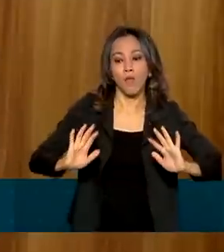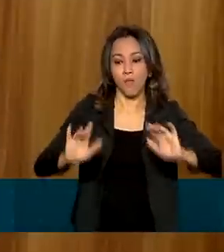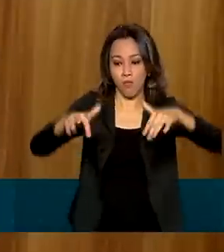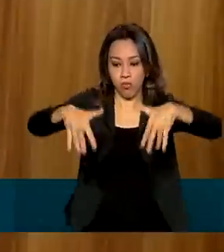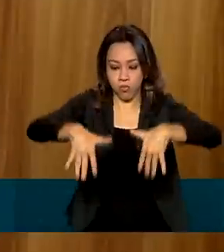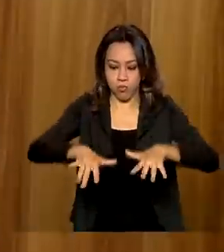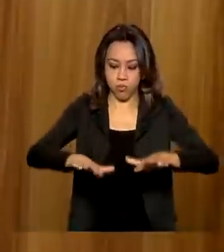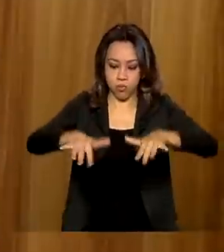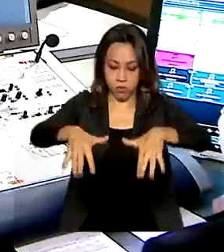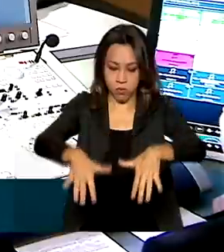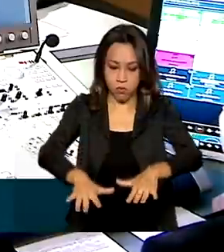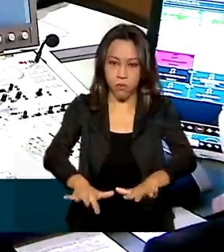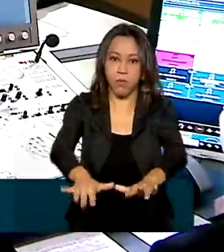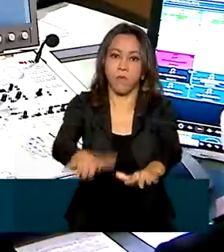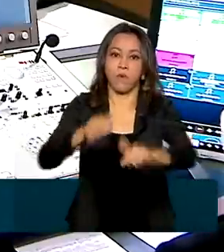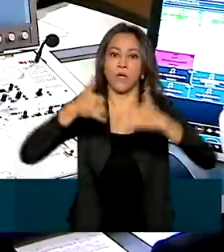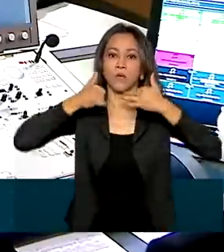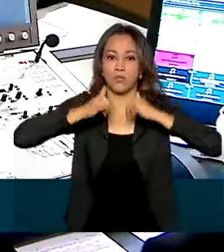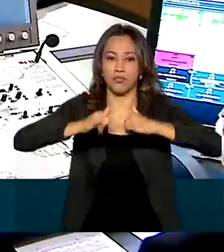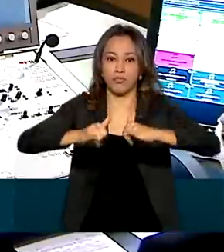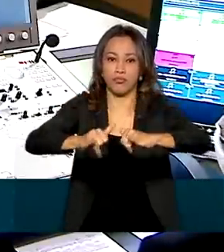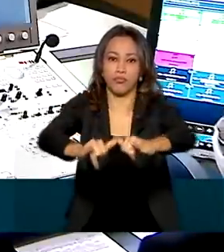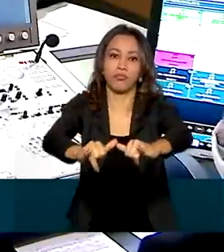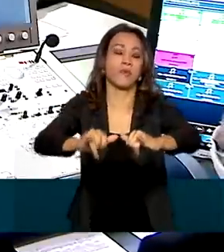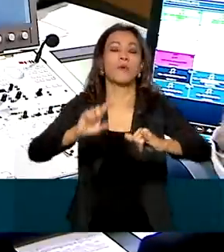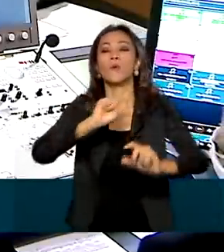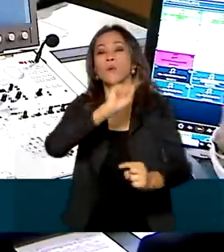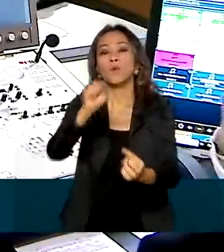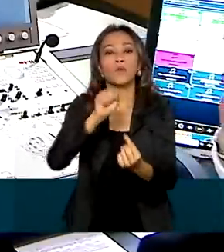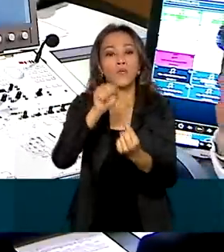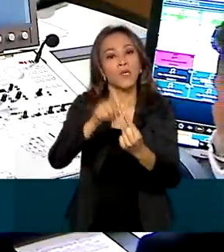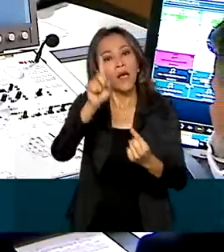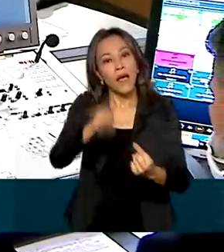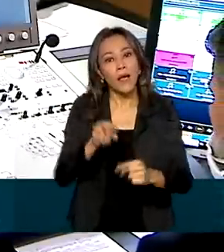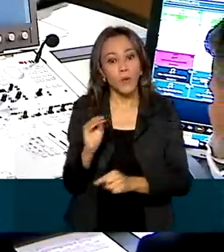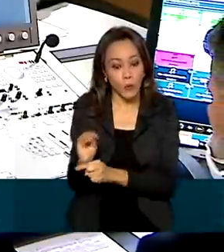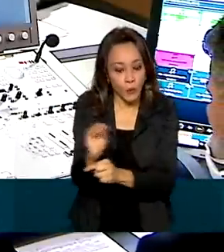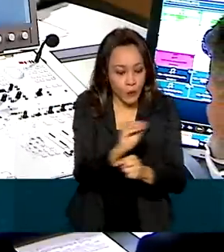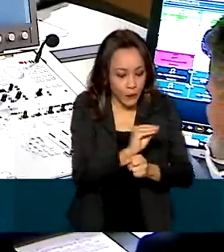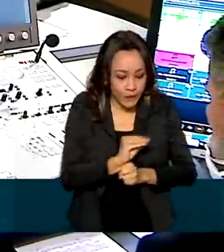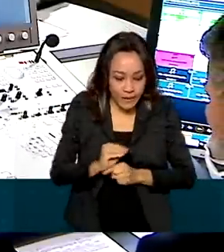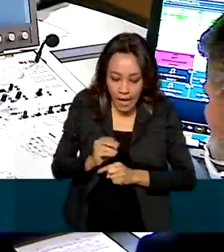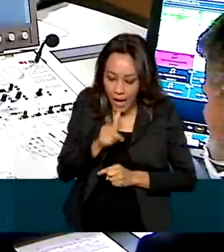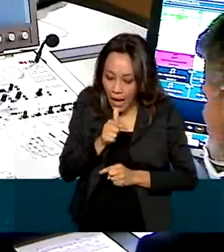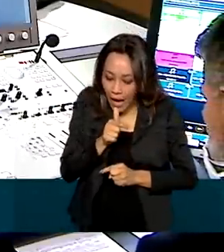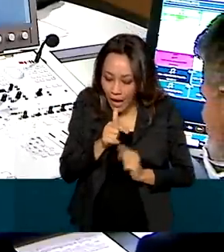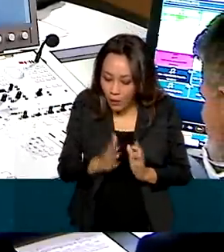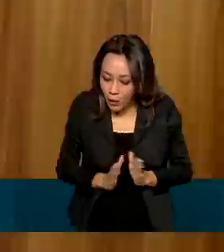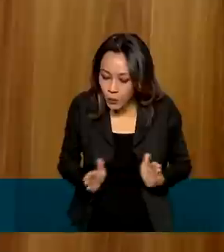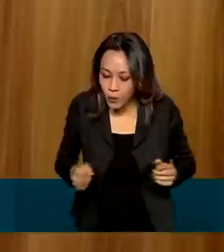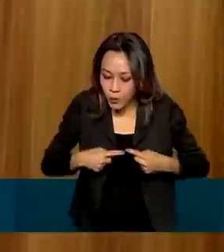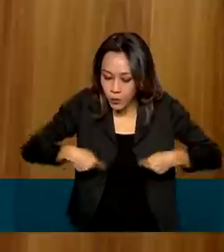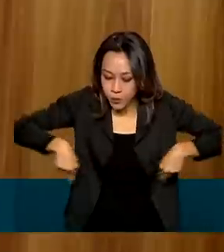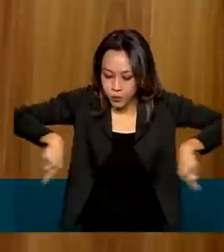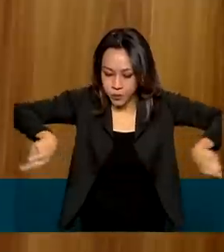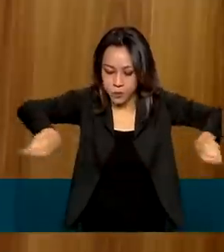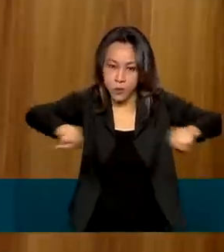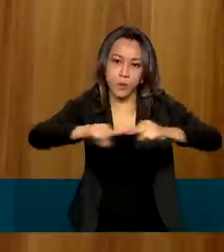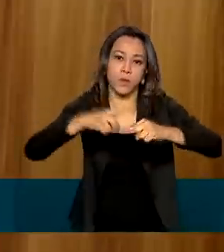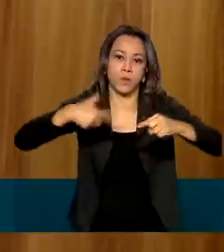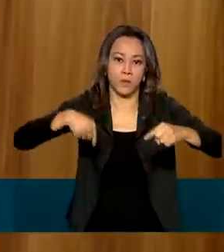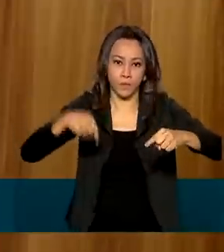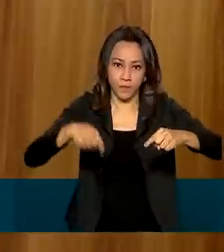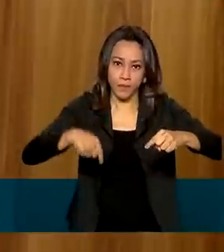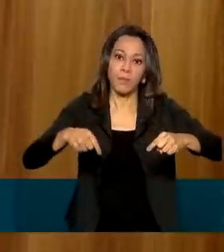Então, o princípio é preservar o máximo possível de água em nossos reservatórios para, quando nós